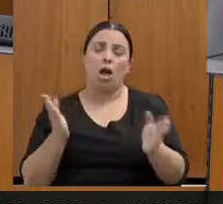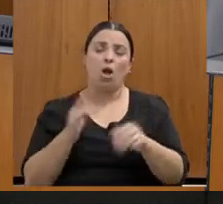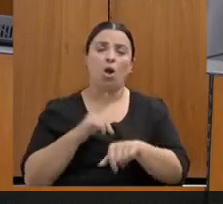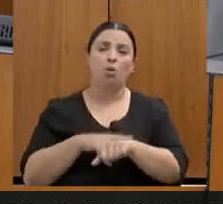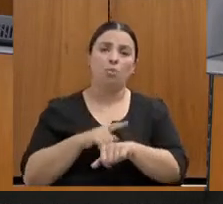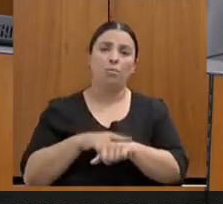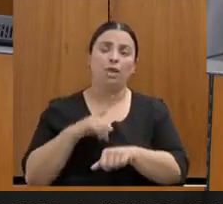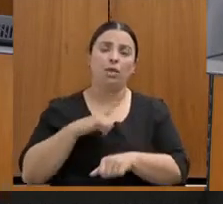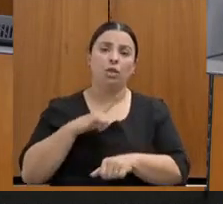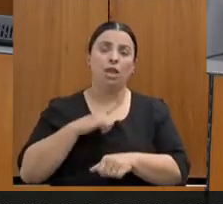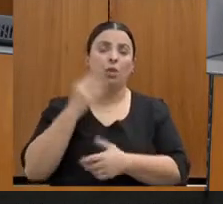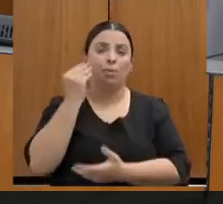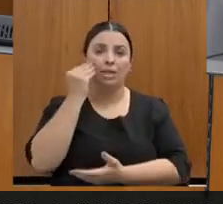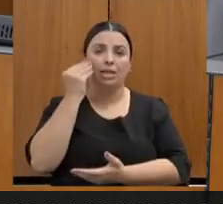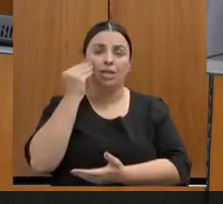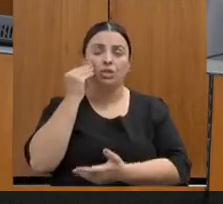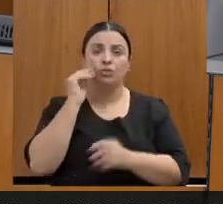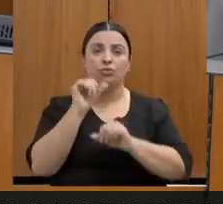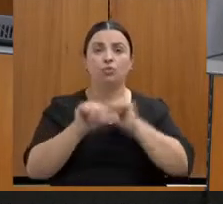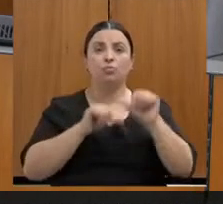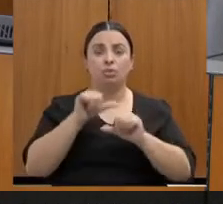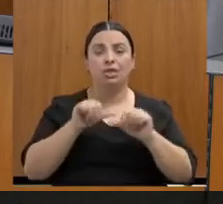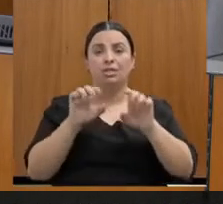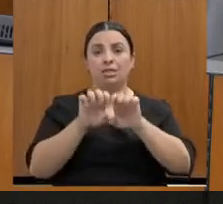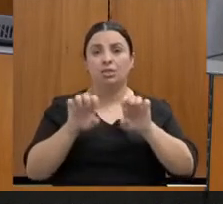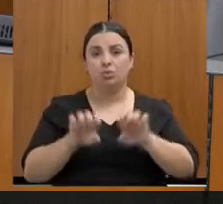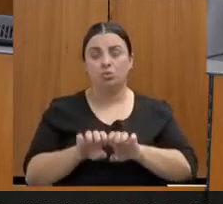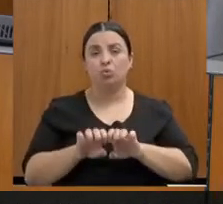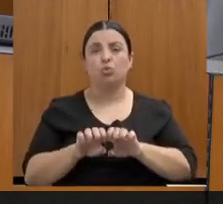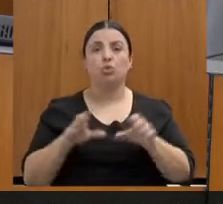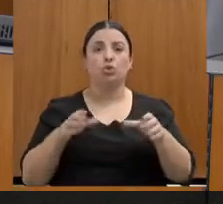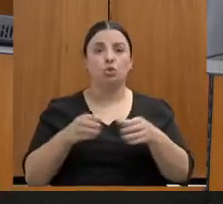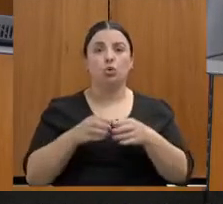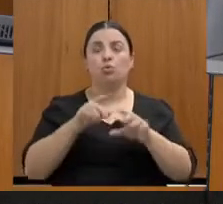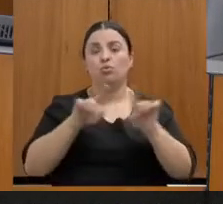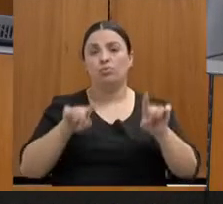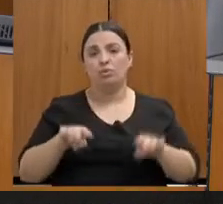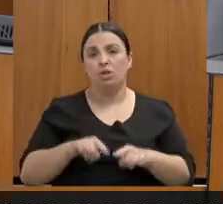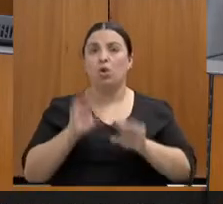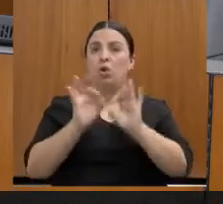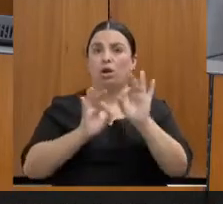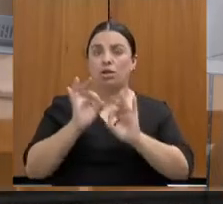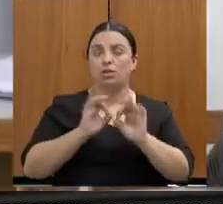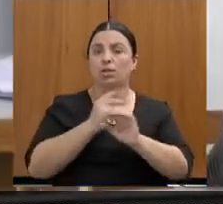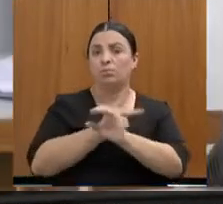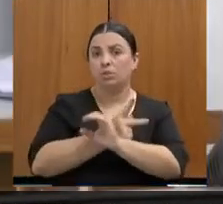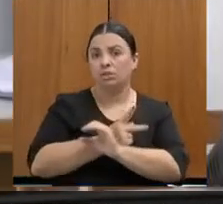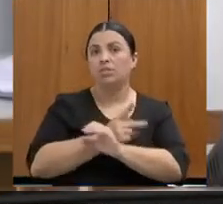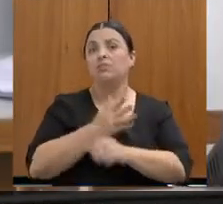uma tentativa de mudança da nossa estrutura de pessoal organizacional da Polícia Civil.